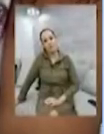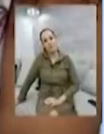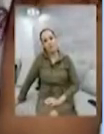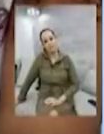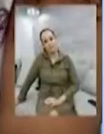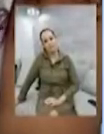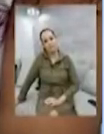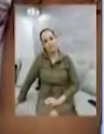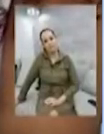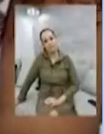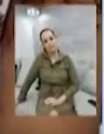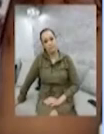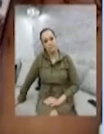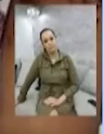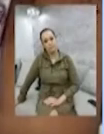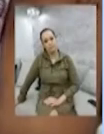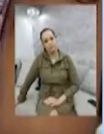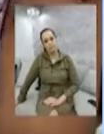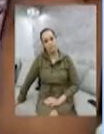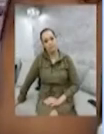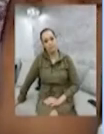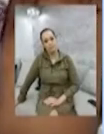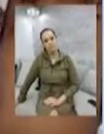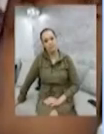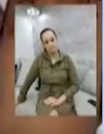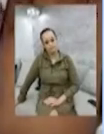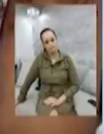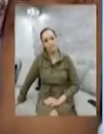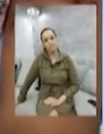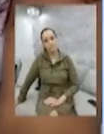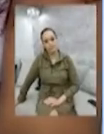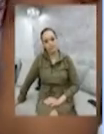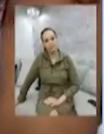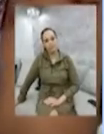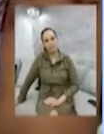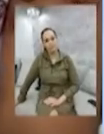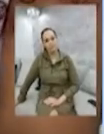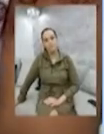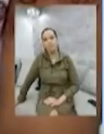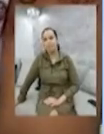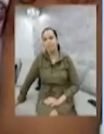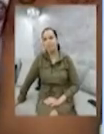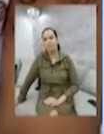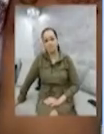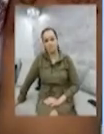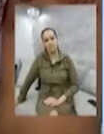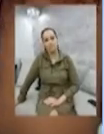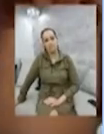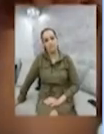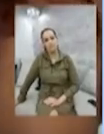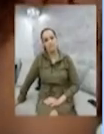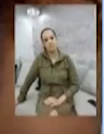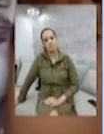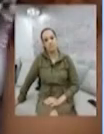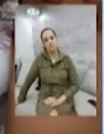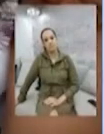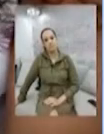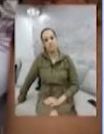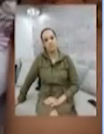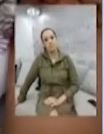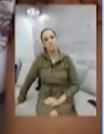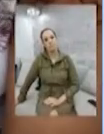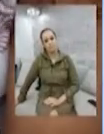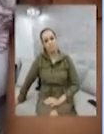pensar nos pequenos empreendedores, nos autônomos e ajudar essa classe, para que todo mundo possa